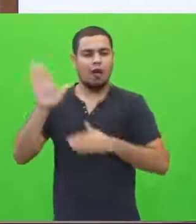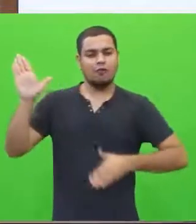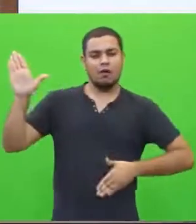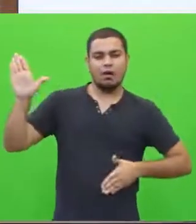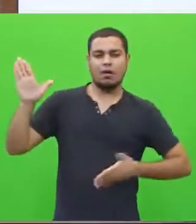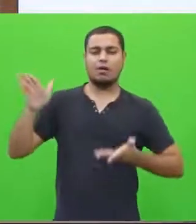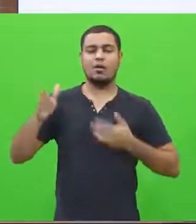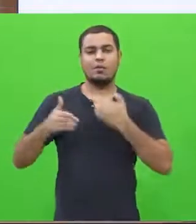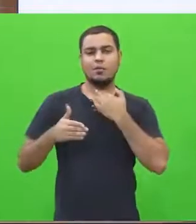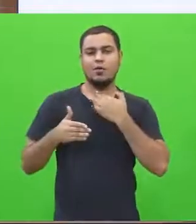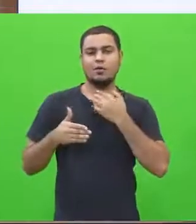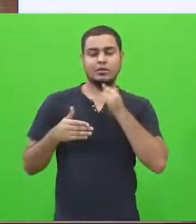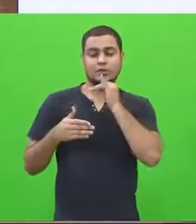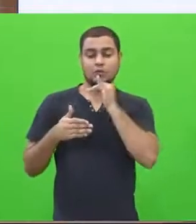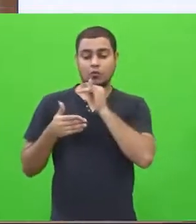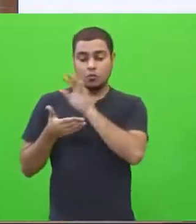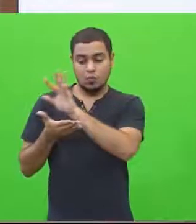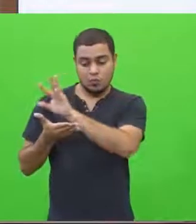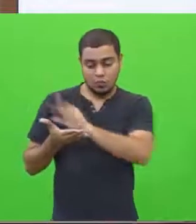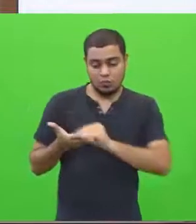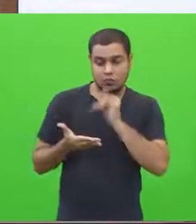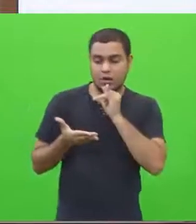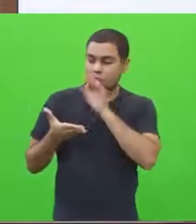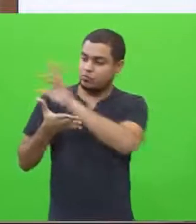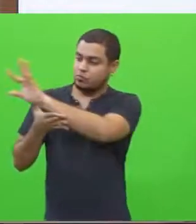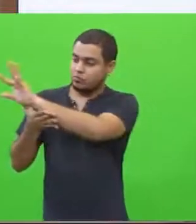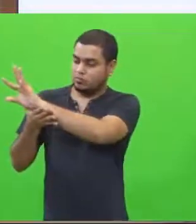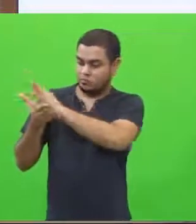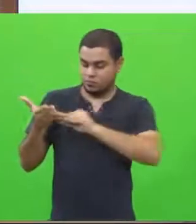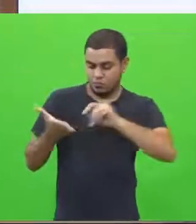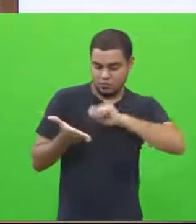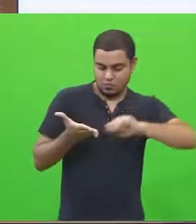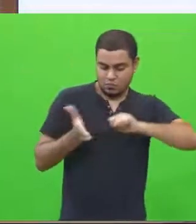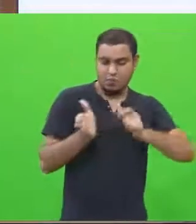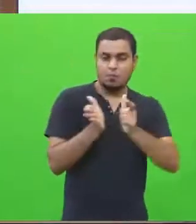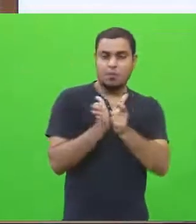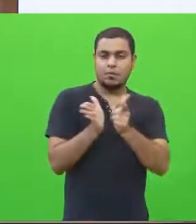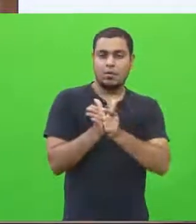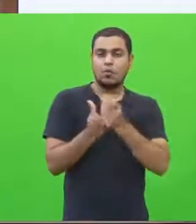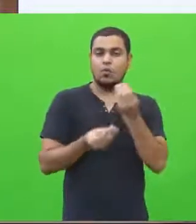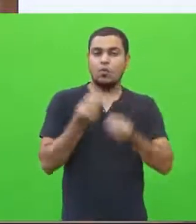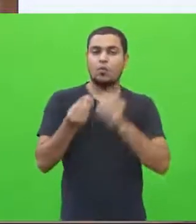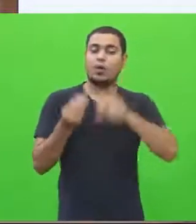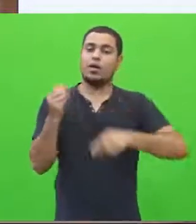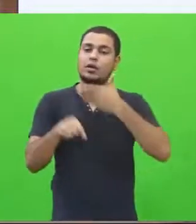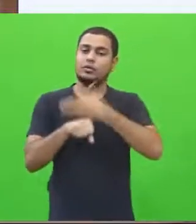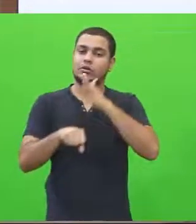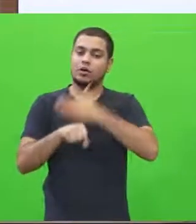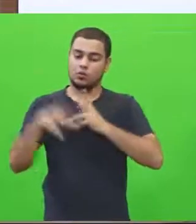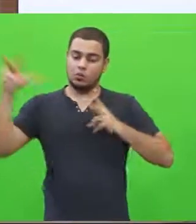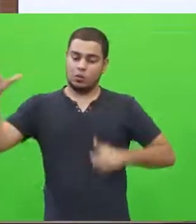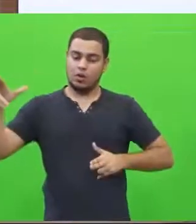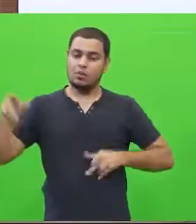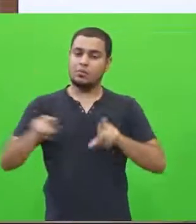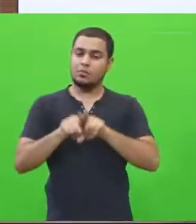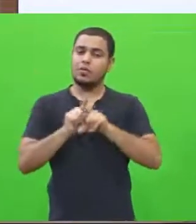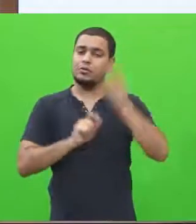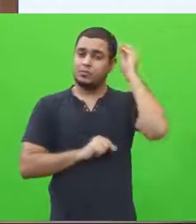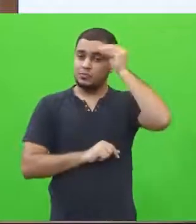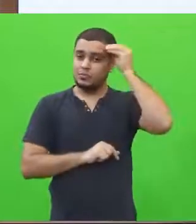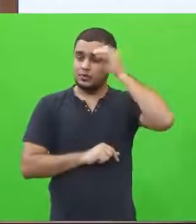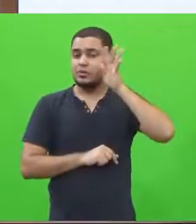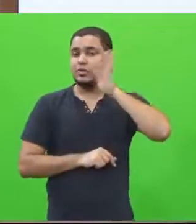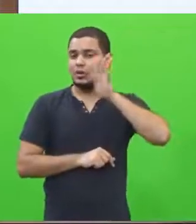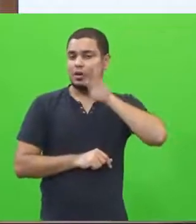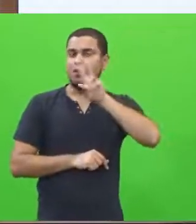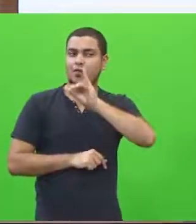como é que ficaria essa expressão, eu passando para o papel. É um treino inicial. É uma experiência bem interessante. E vai